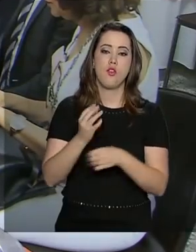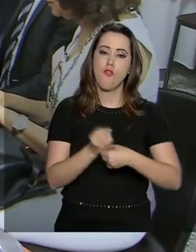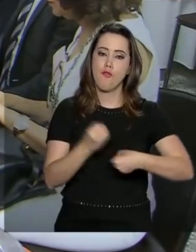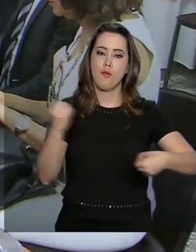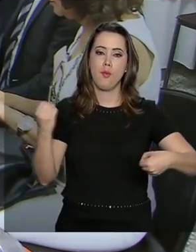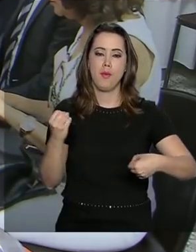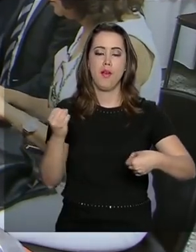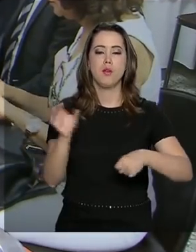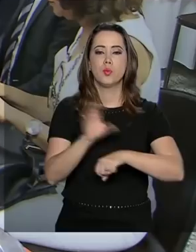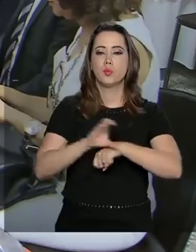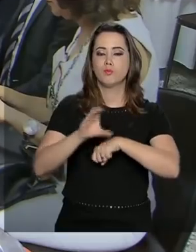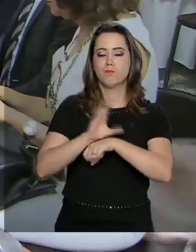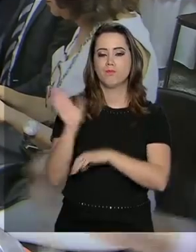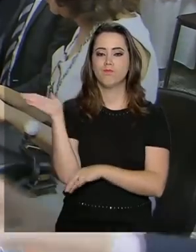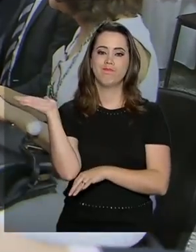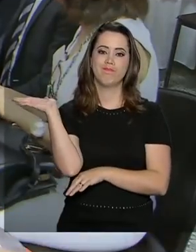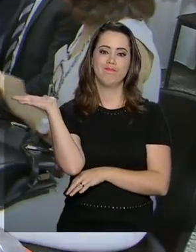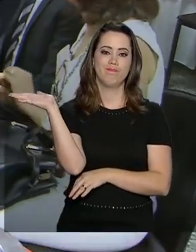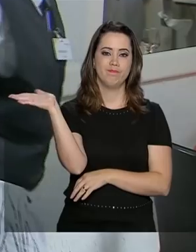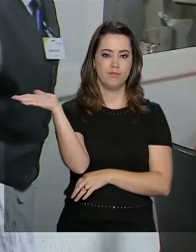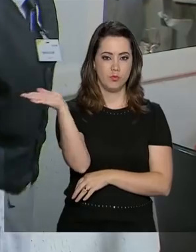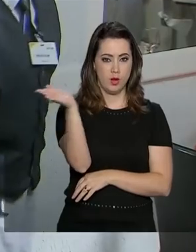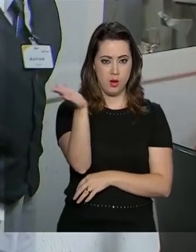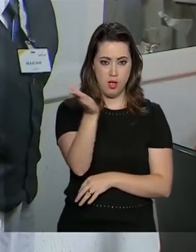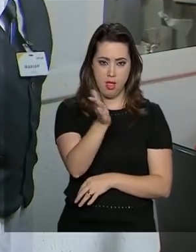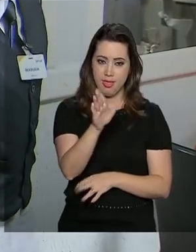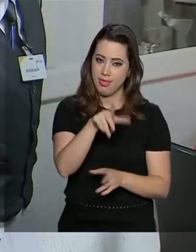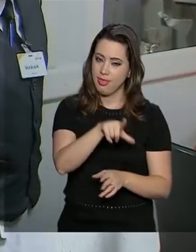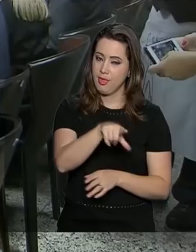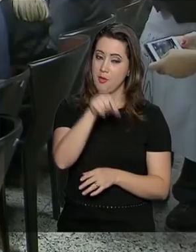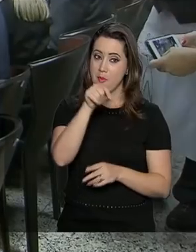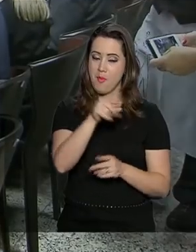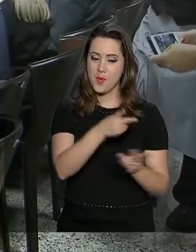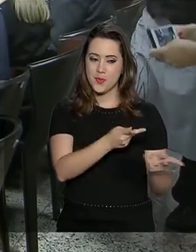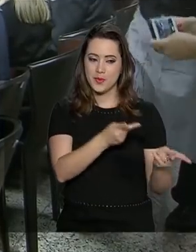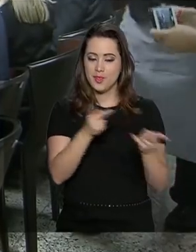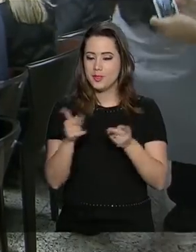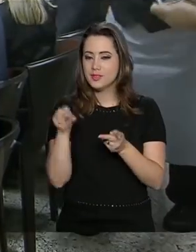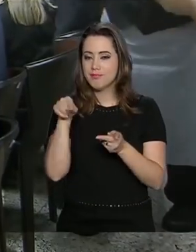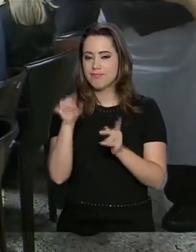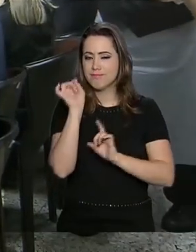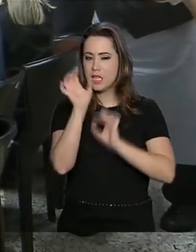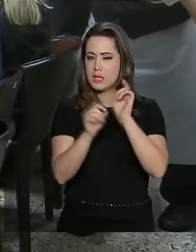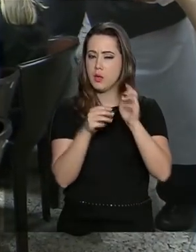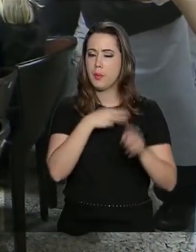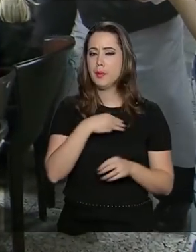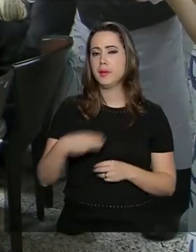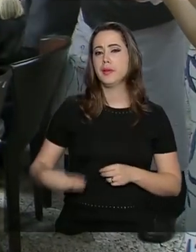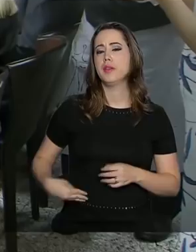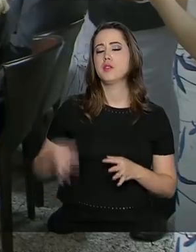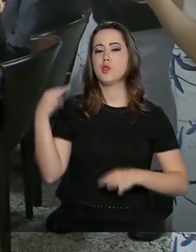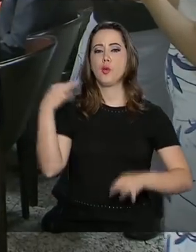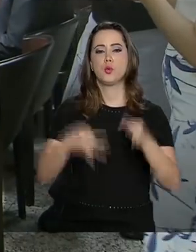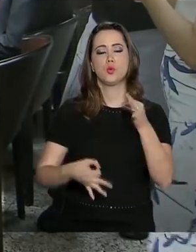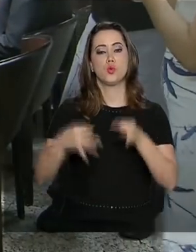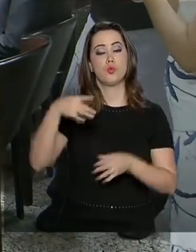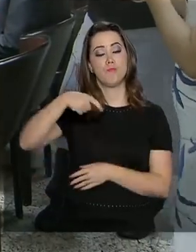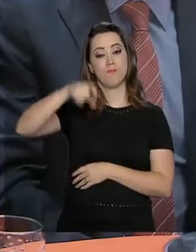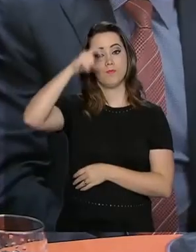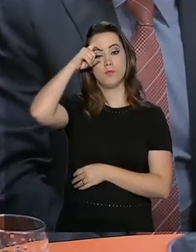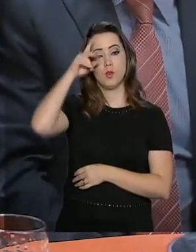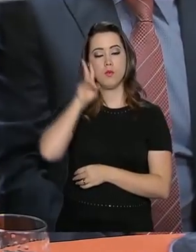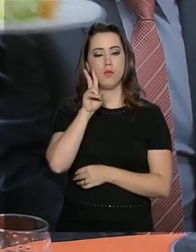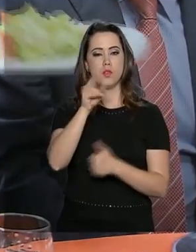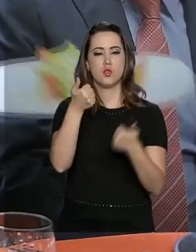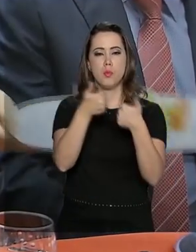de garçom. A formatura teve um convidado especial. O ministro da Justiça e Segurança Pública, Sérgio Moro, foi